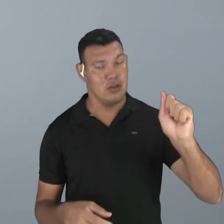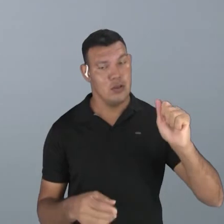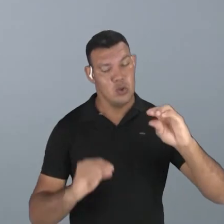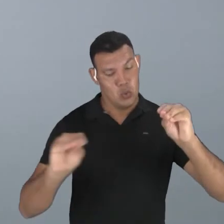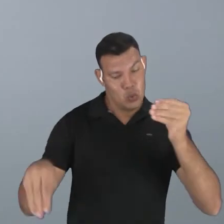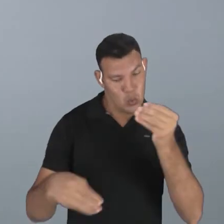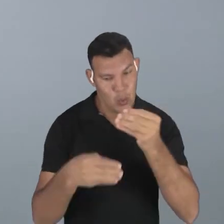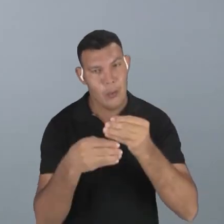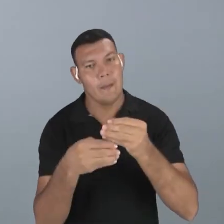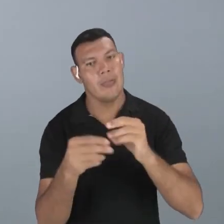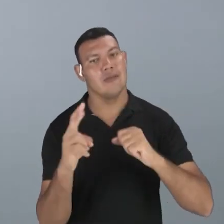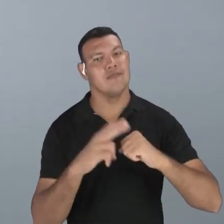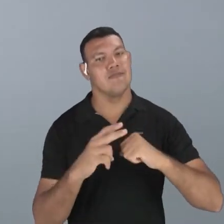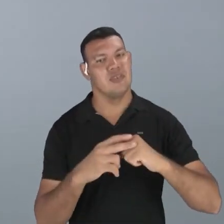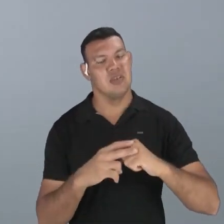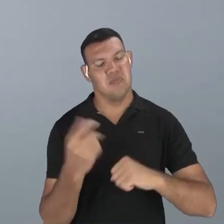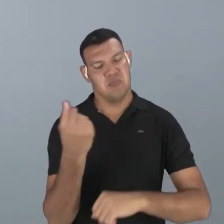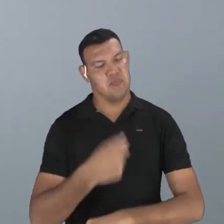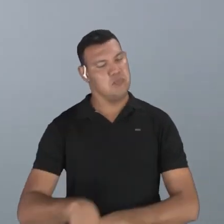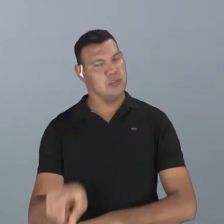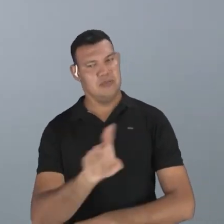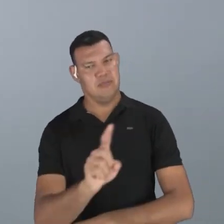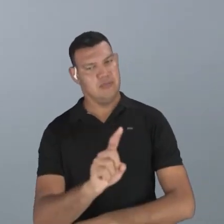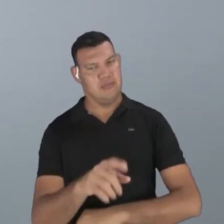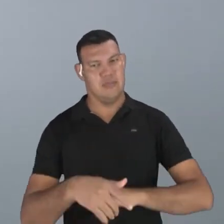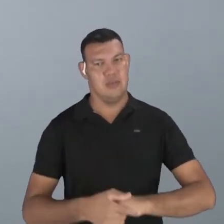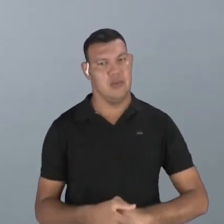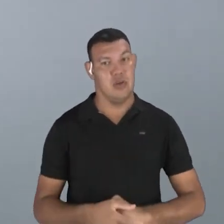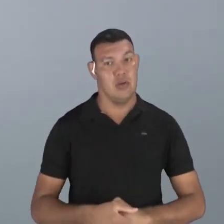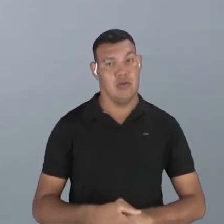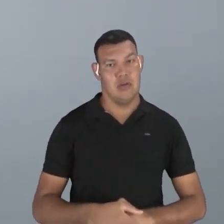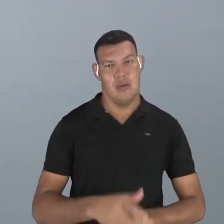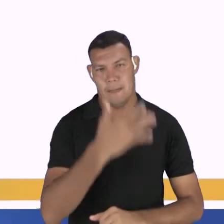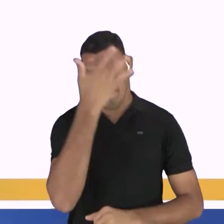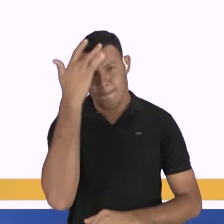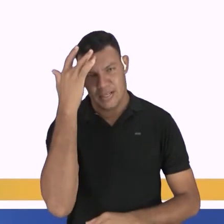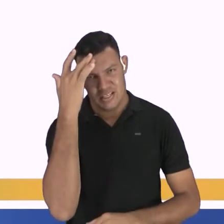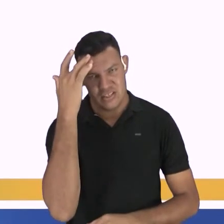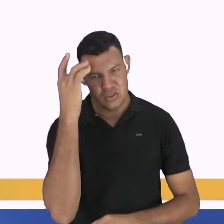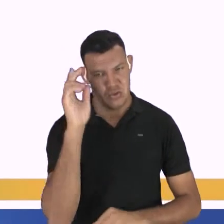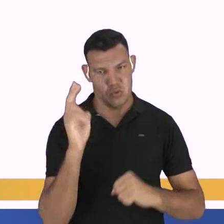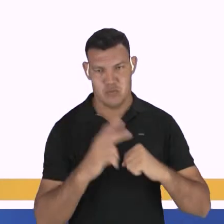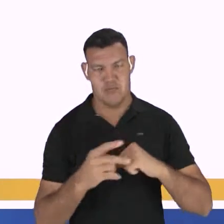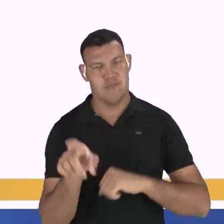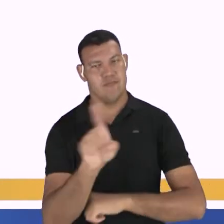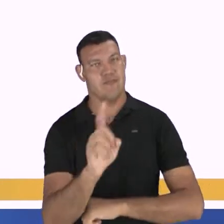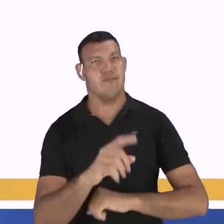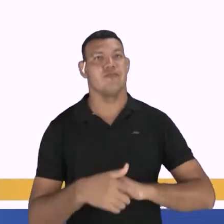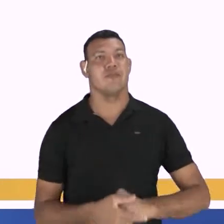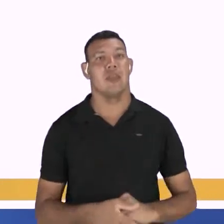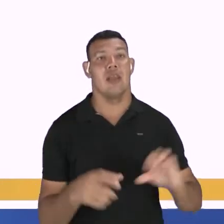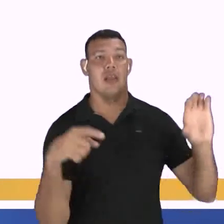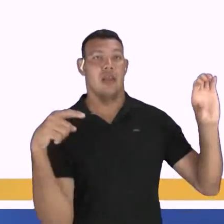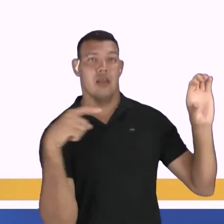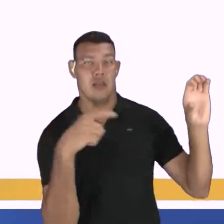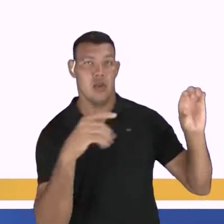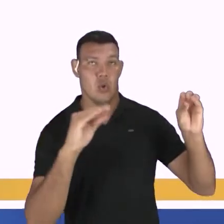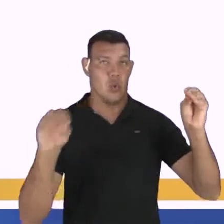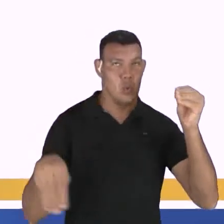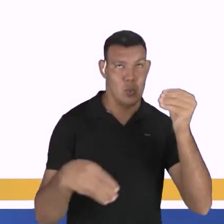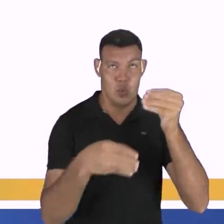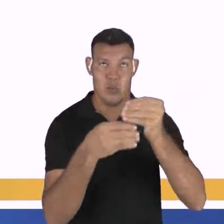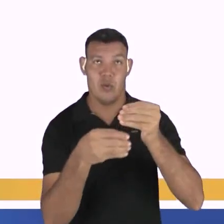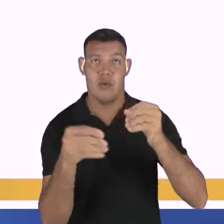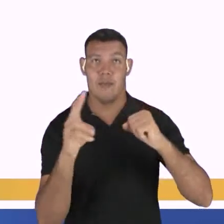do verbo. Então, não precisa estar no singular. Ele não é o sujeito do verbo. Letra C. O complemento verbal,